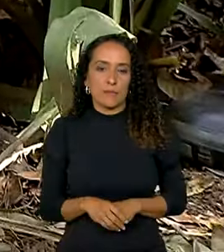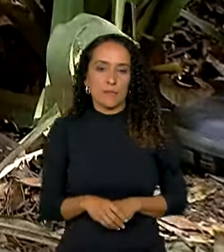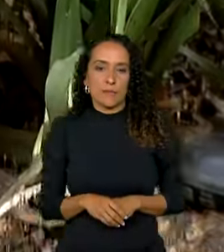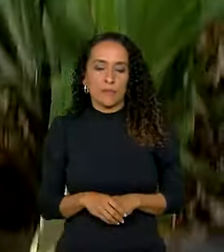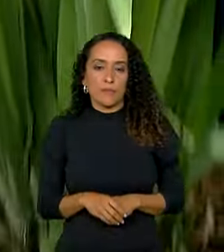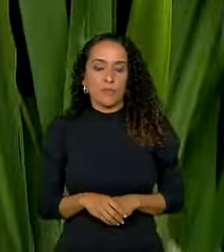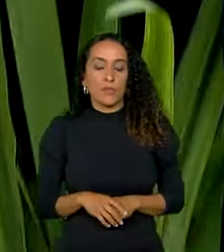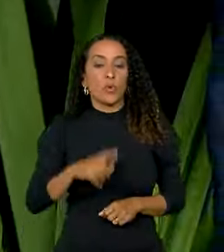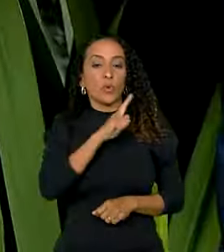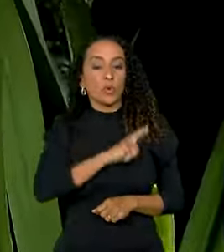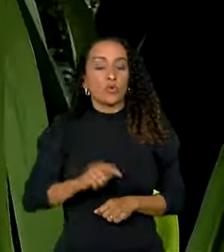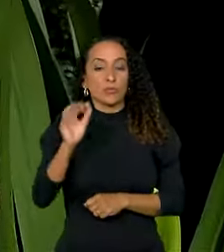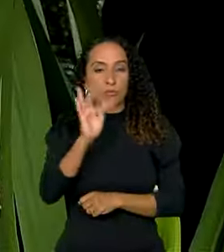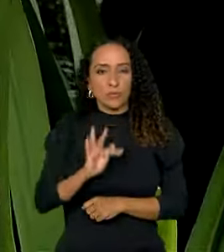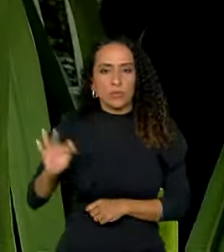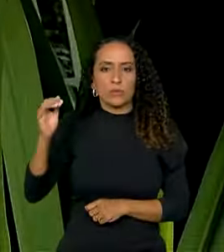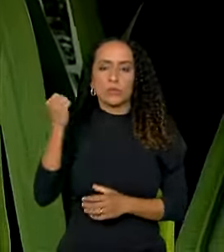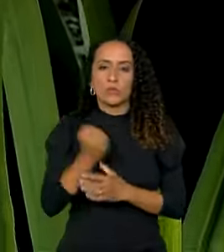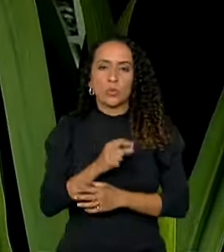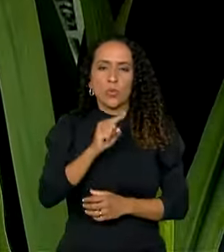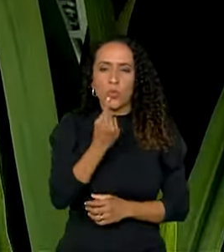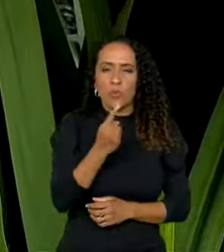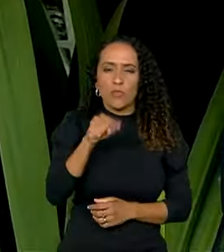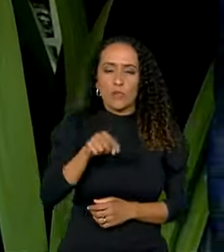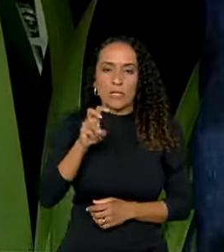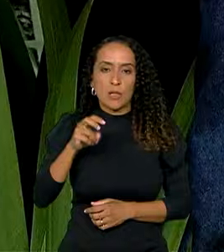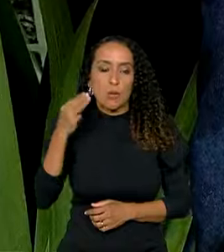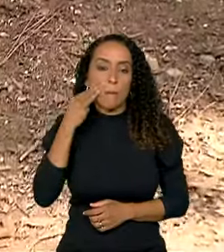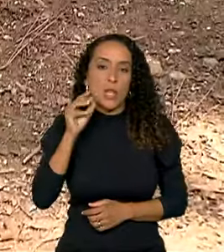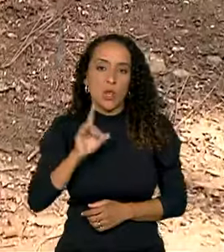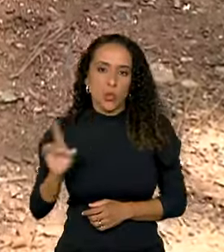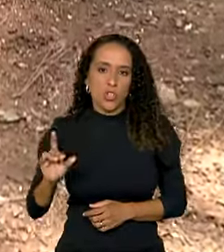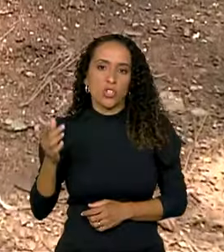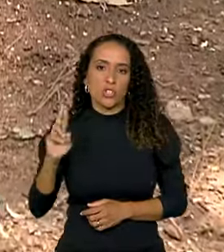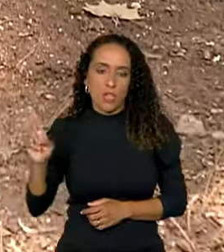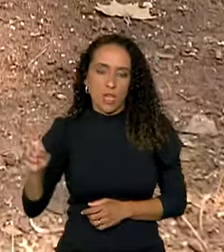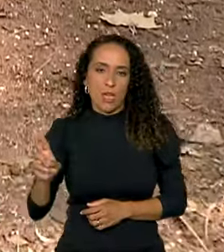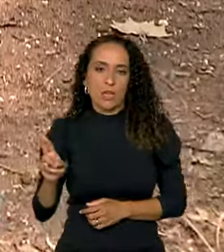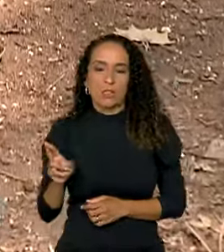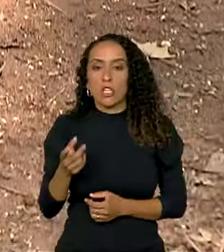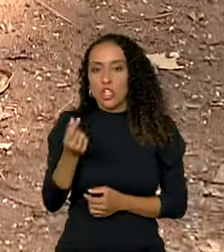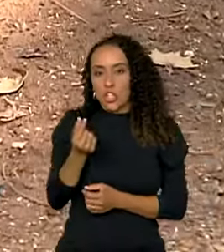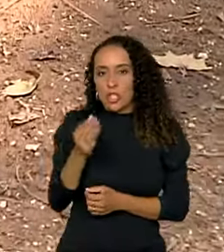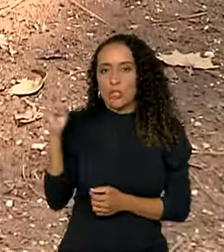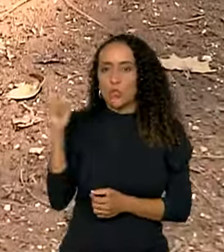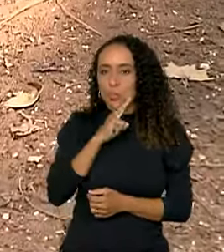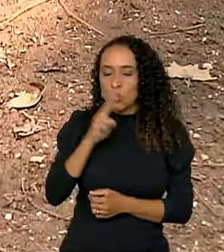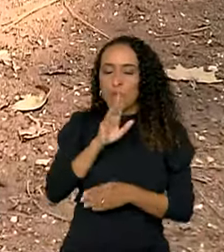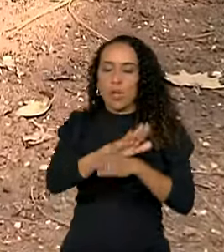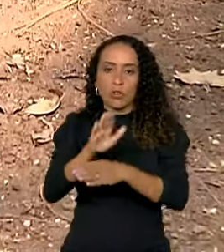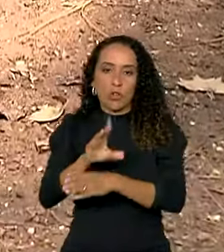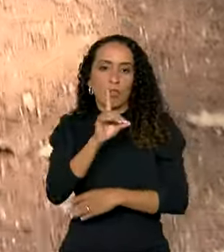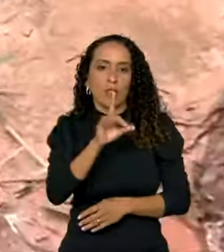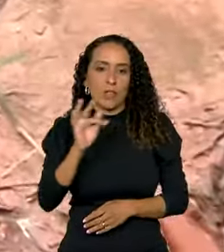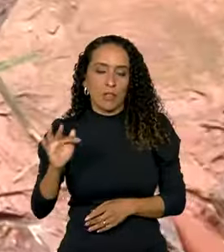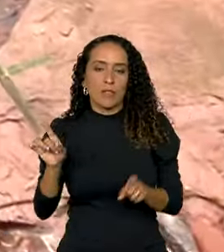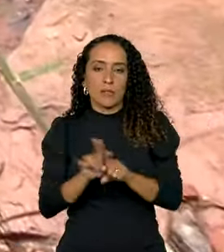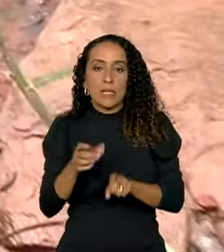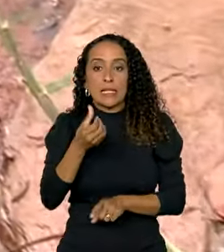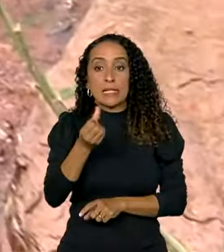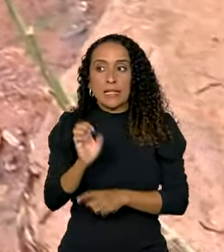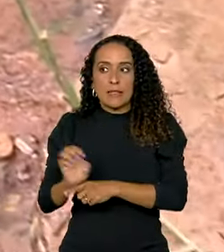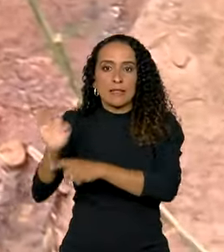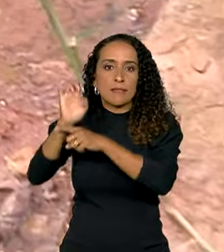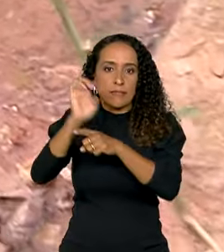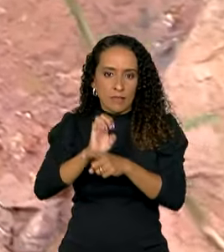O governo federal assegurou 1,5 bilhão de reais em verbas emergenciais para ajudar o Distrito Federal e seis